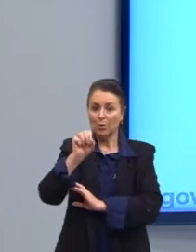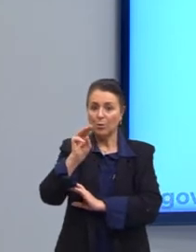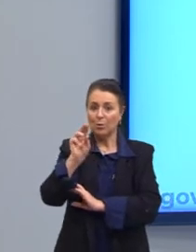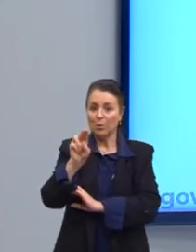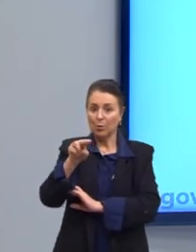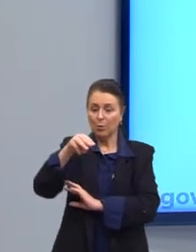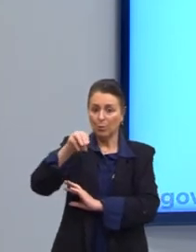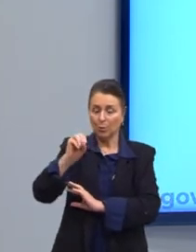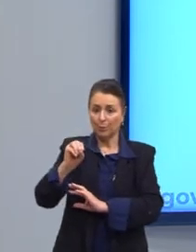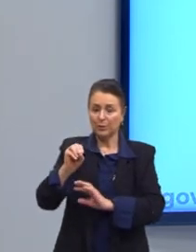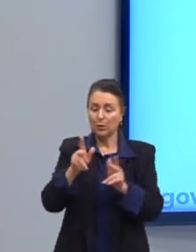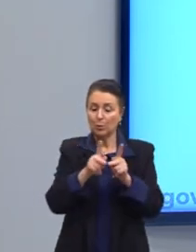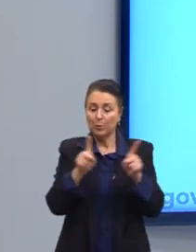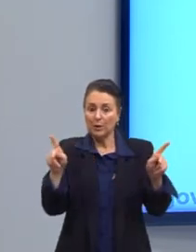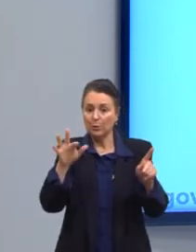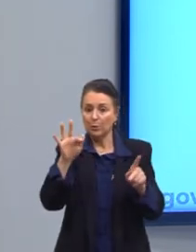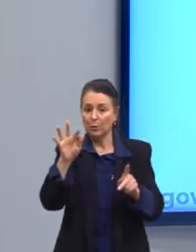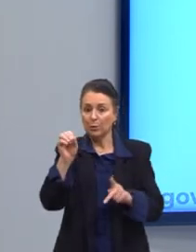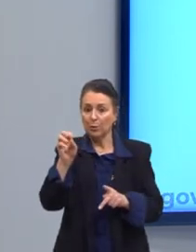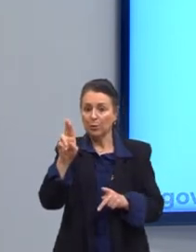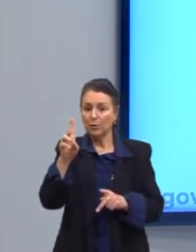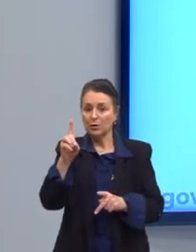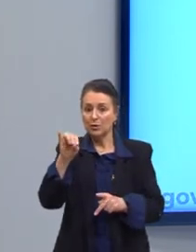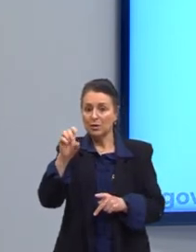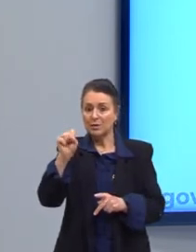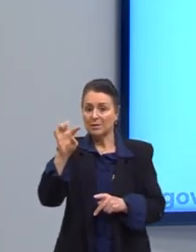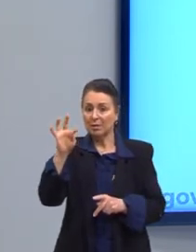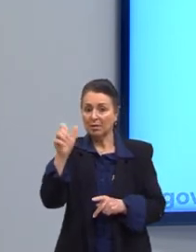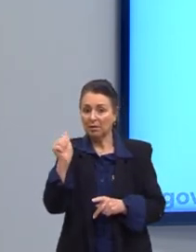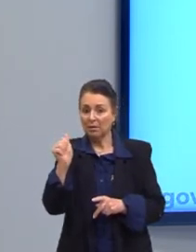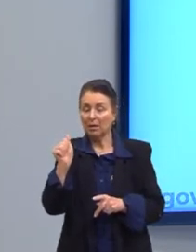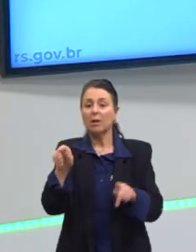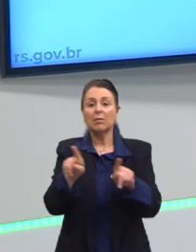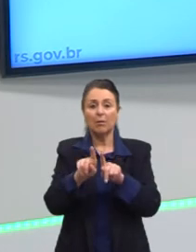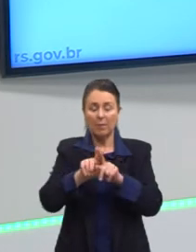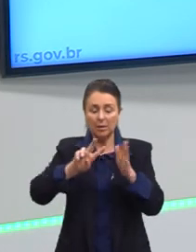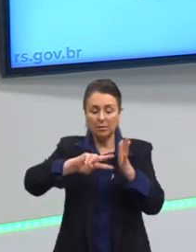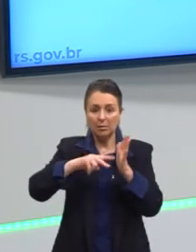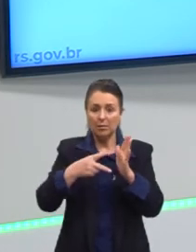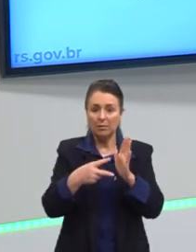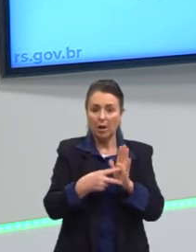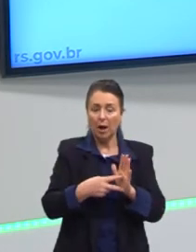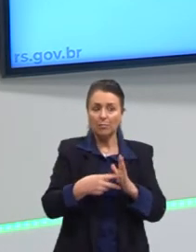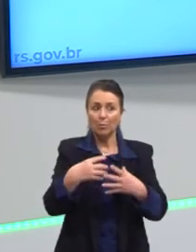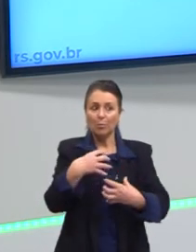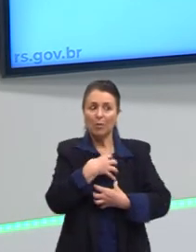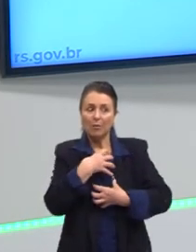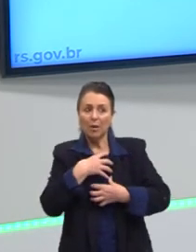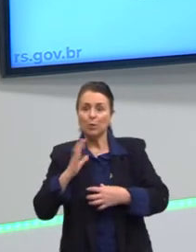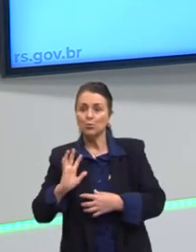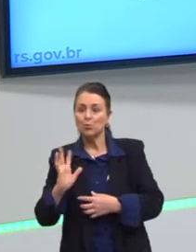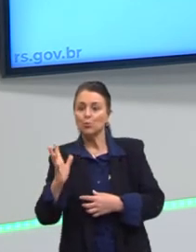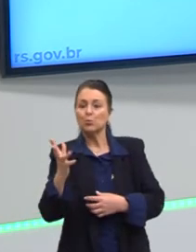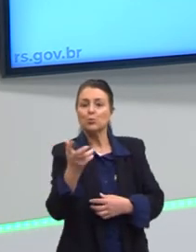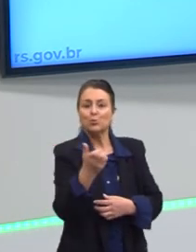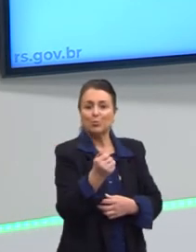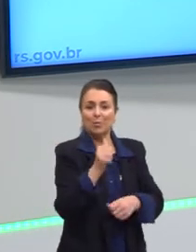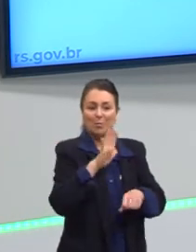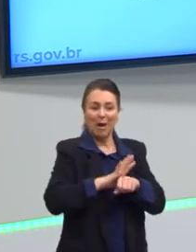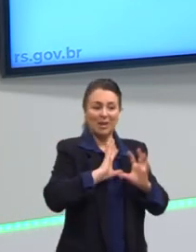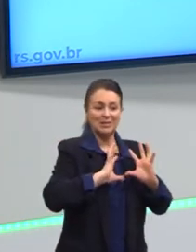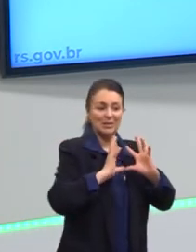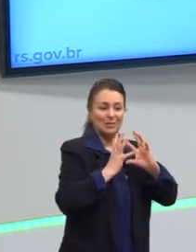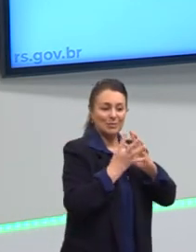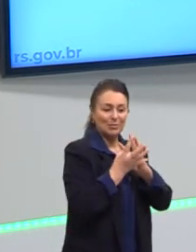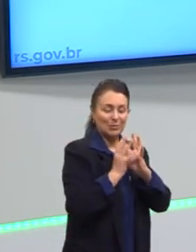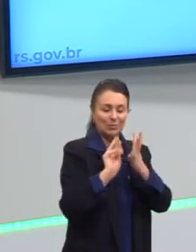fordista, a produção fordista também significava uma maneira de consumo muito mais em massa. E a